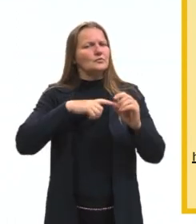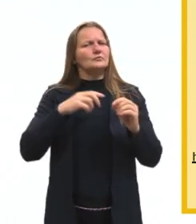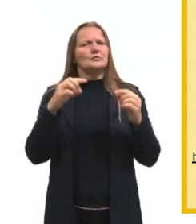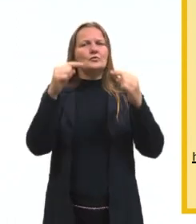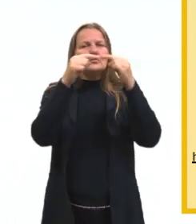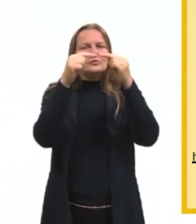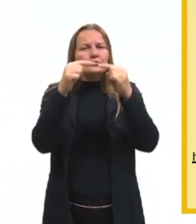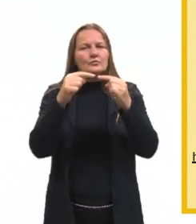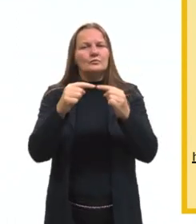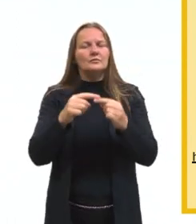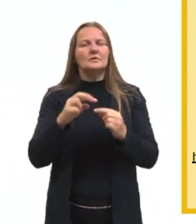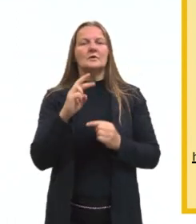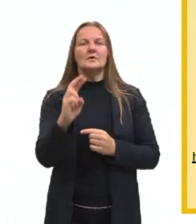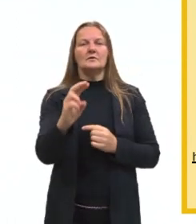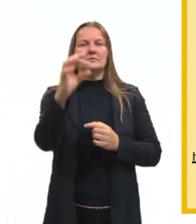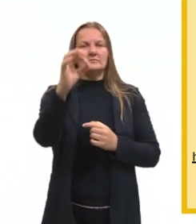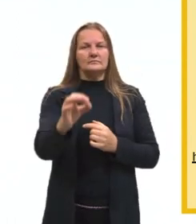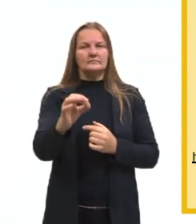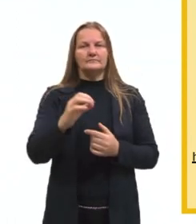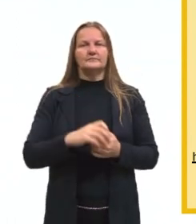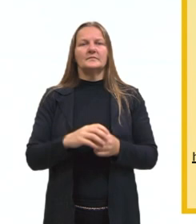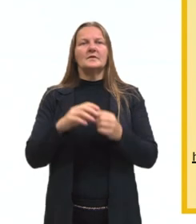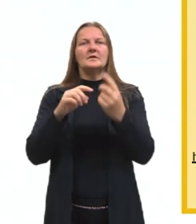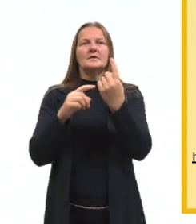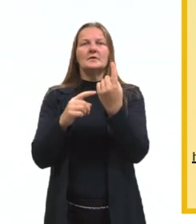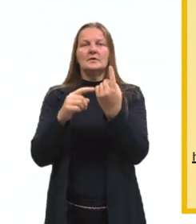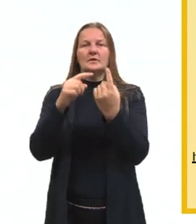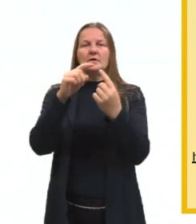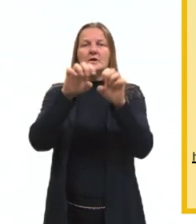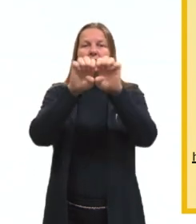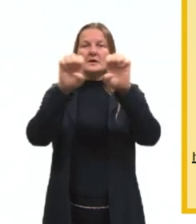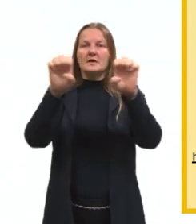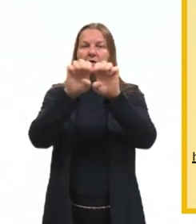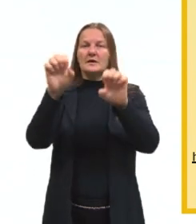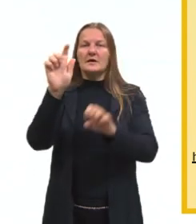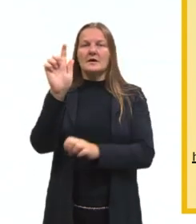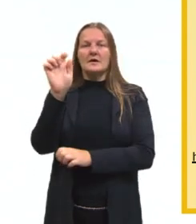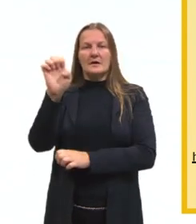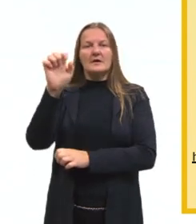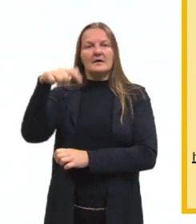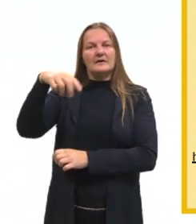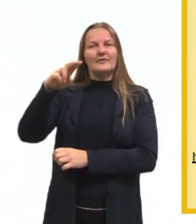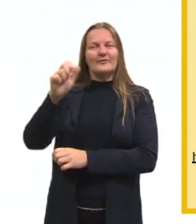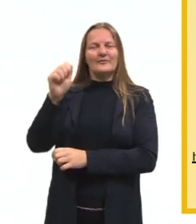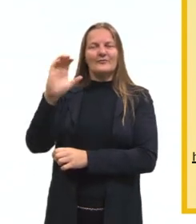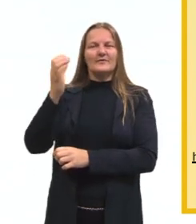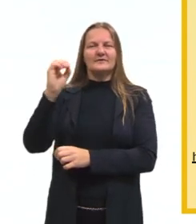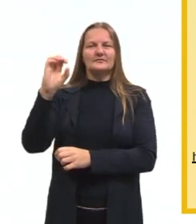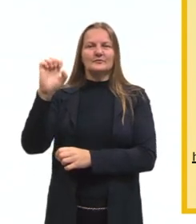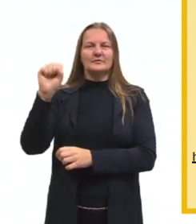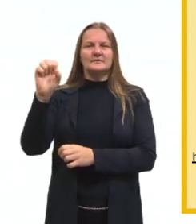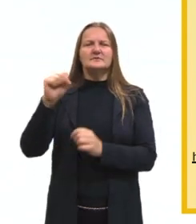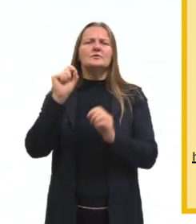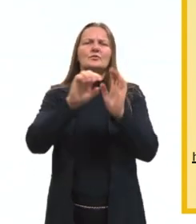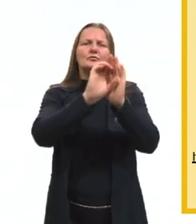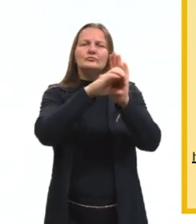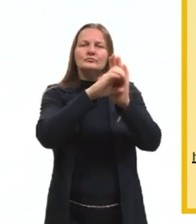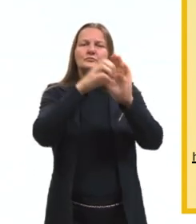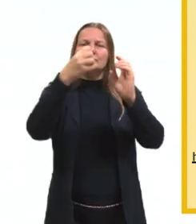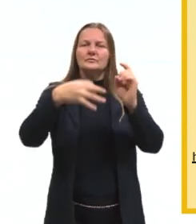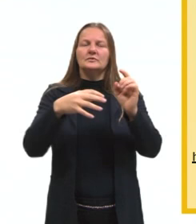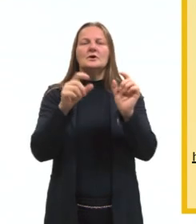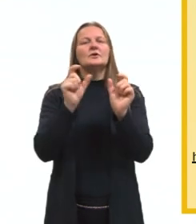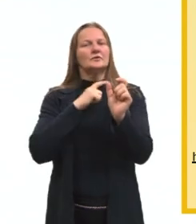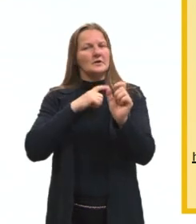seu resultado. Enquanto nós temos as equações, uma equação é uma sentença